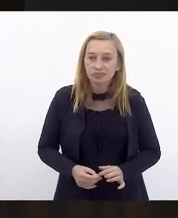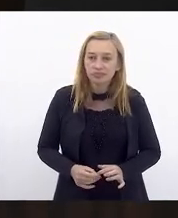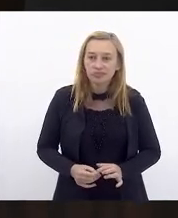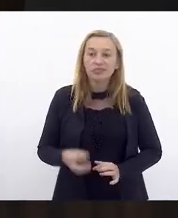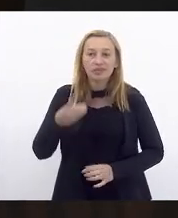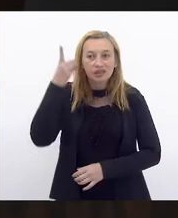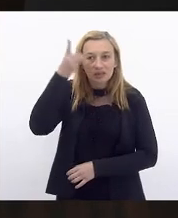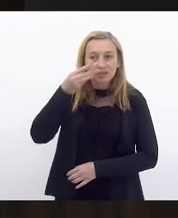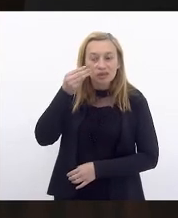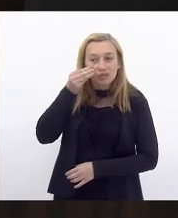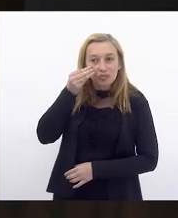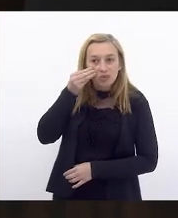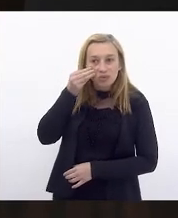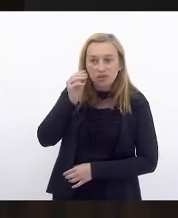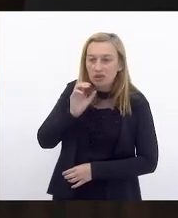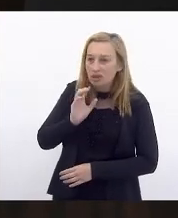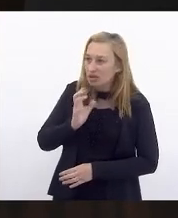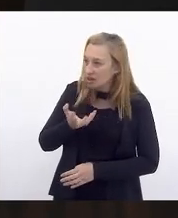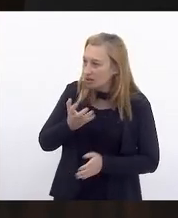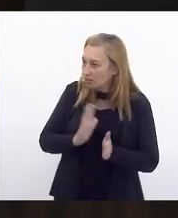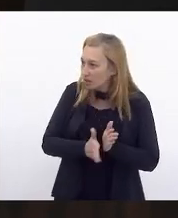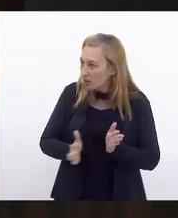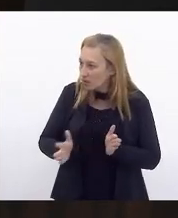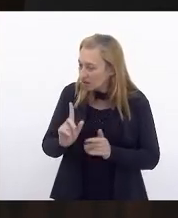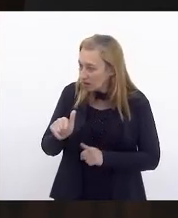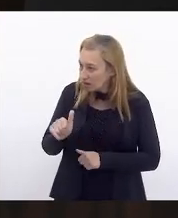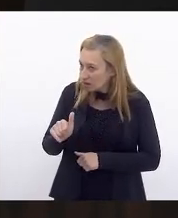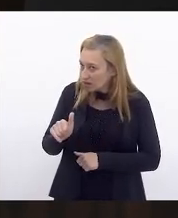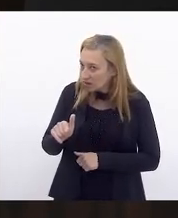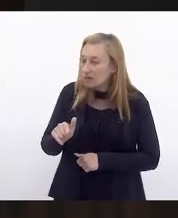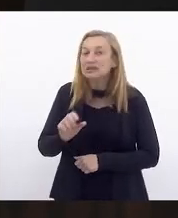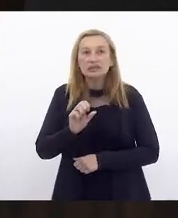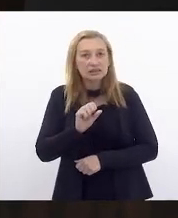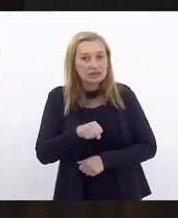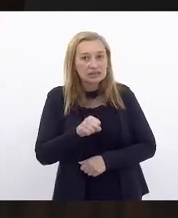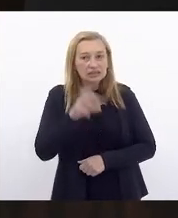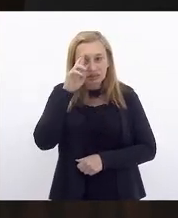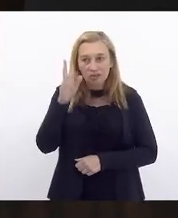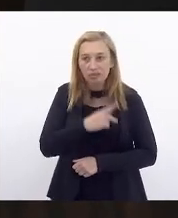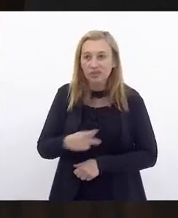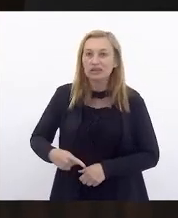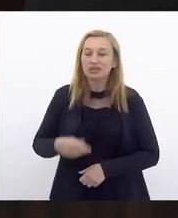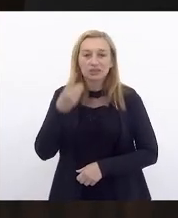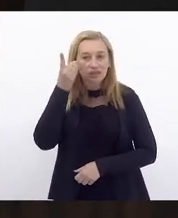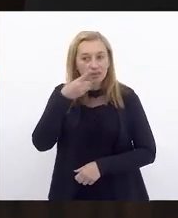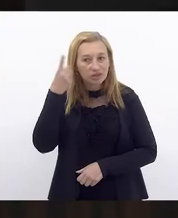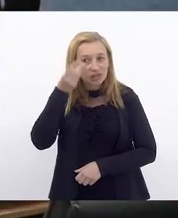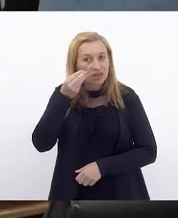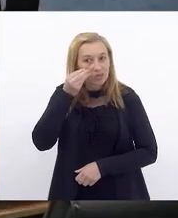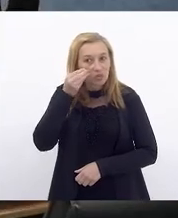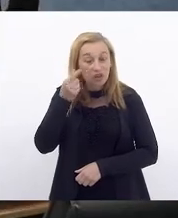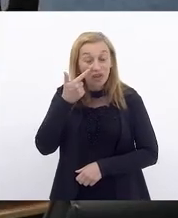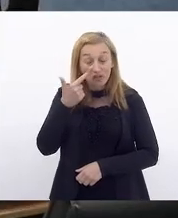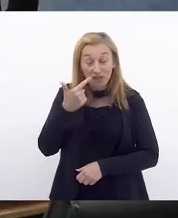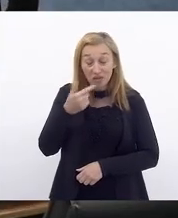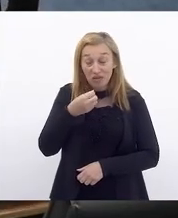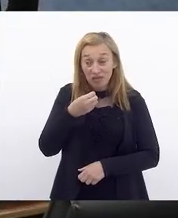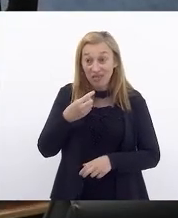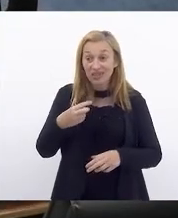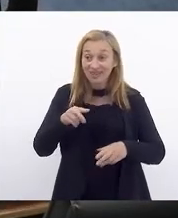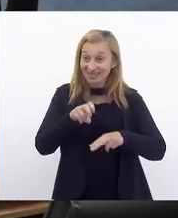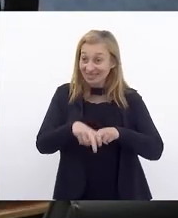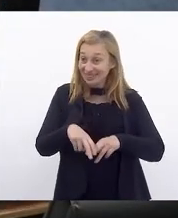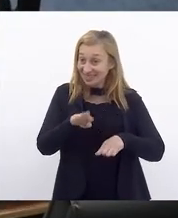Deputada Mônica, quer fazer uma pela ordem, é isso? Isso, presidenta. Deputada Mônica. Muito bom vê-la sentada nessa